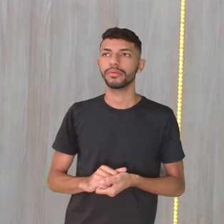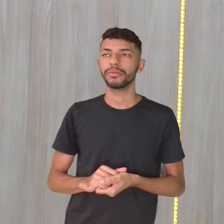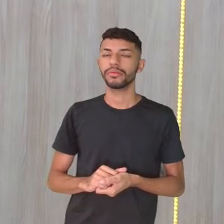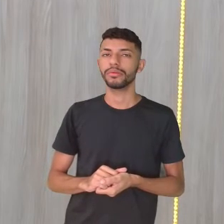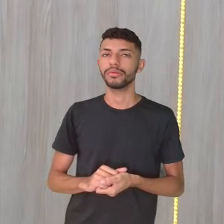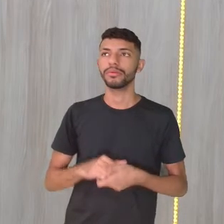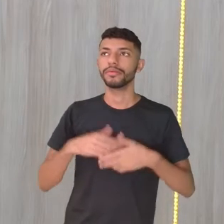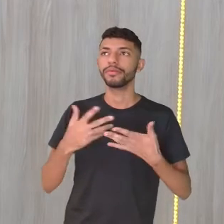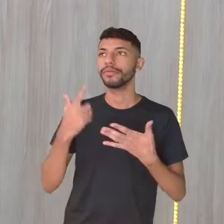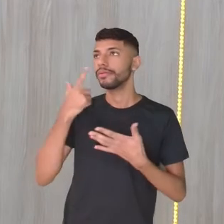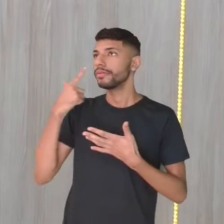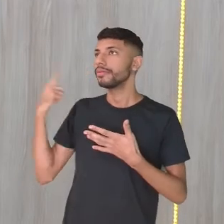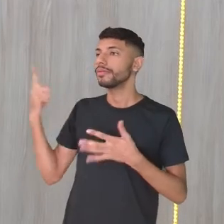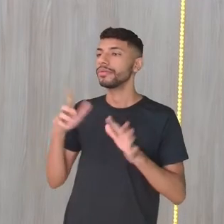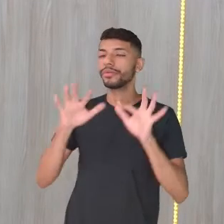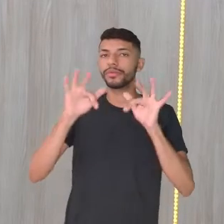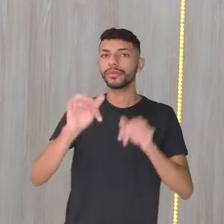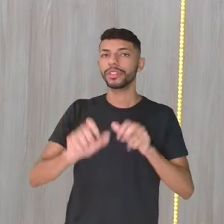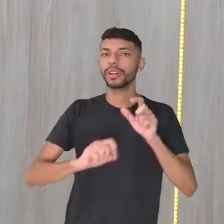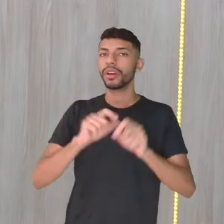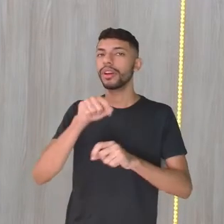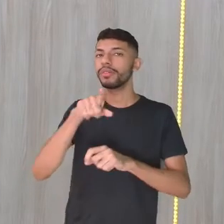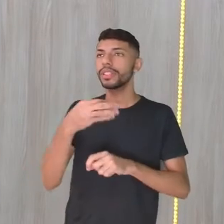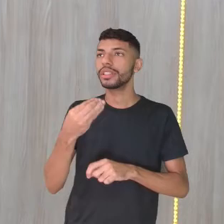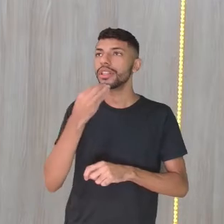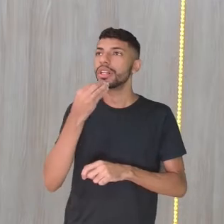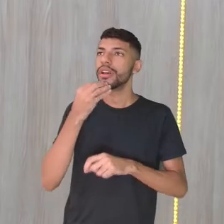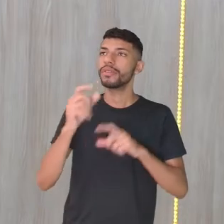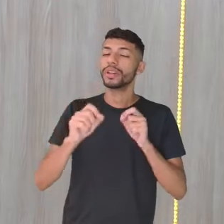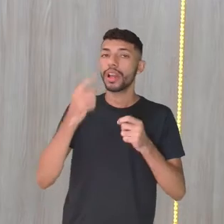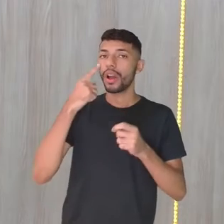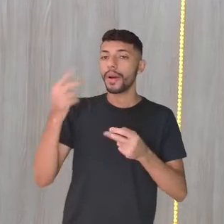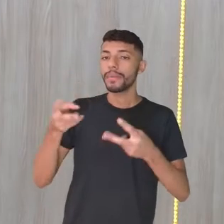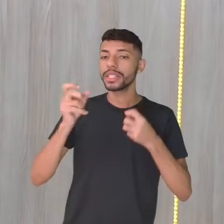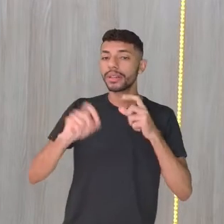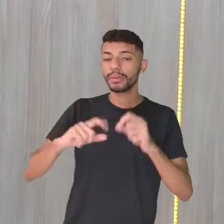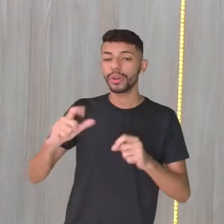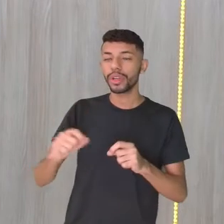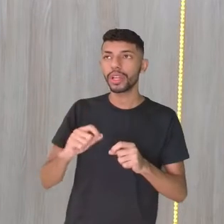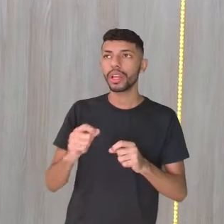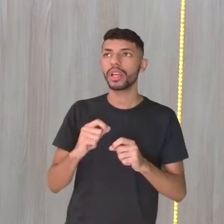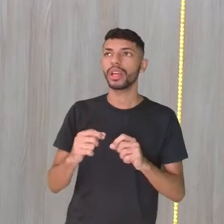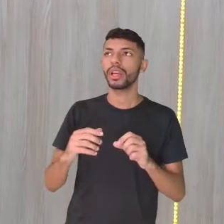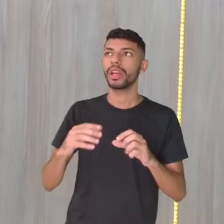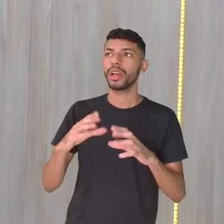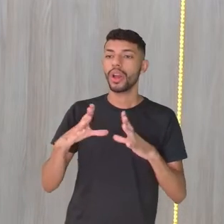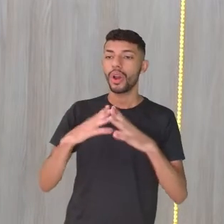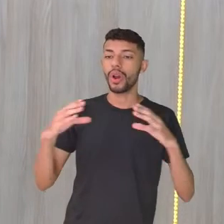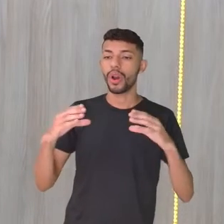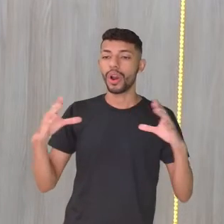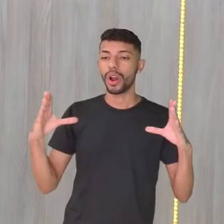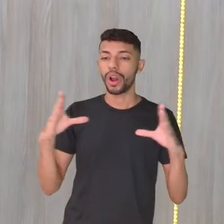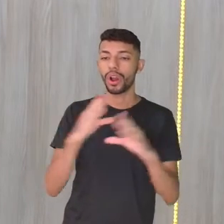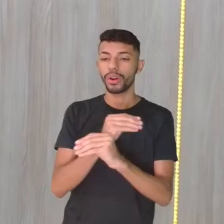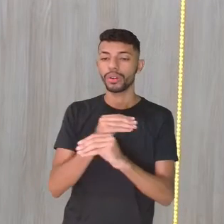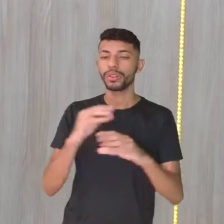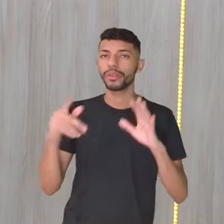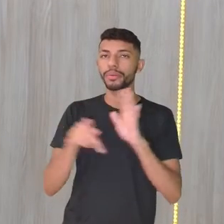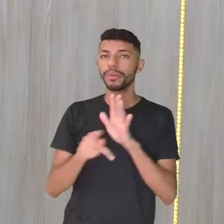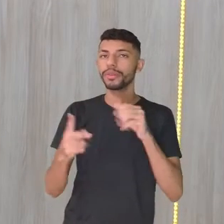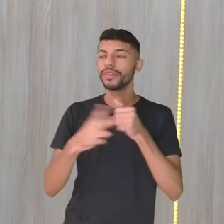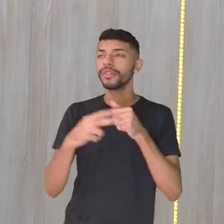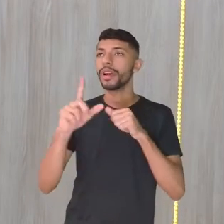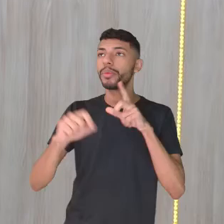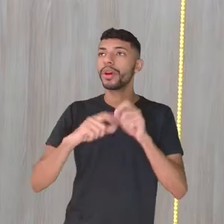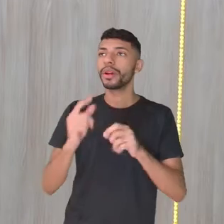Então, esse aqui no final, você deve... Perceba que a conjugação do verbo, pessoal, é em cima do você, do you. Ou seja,